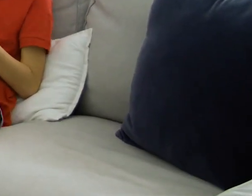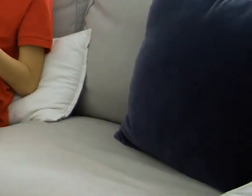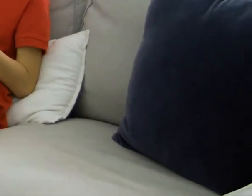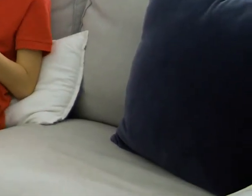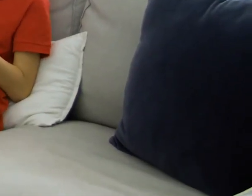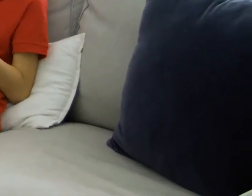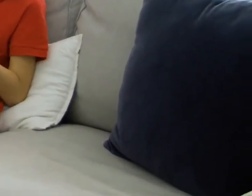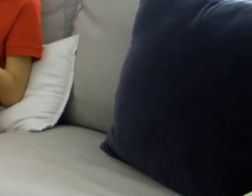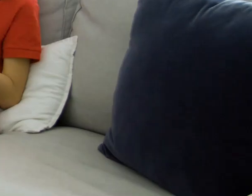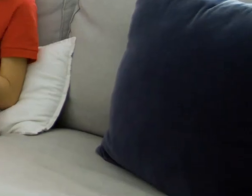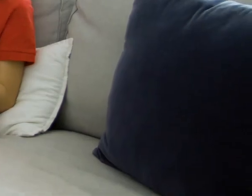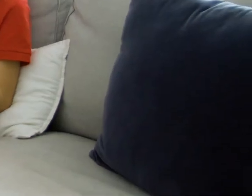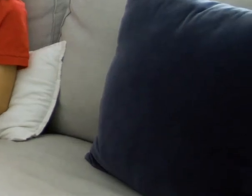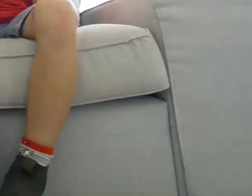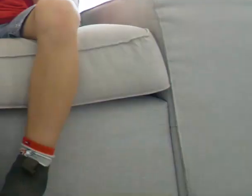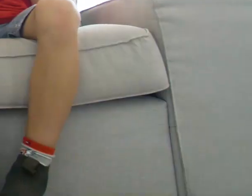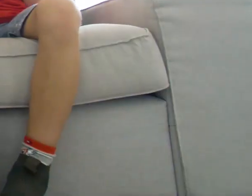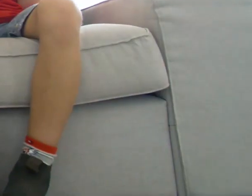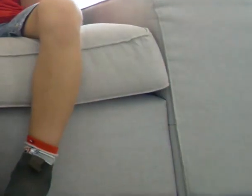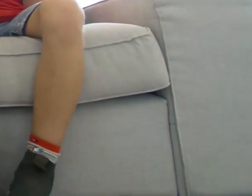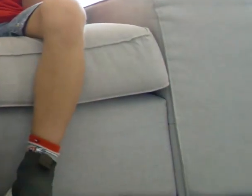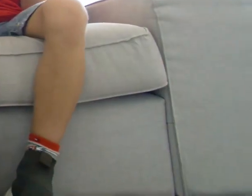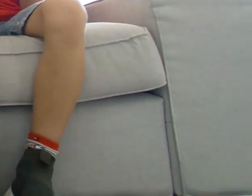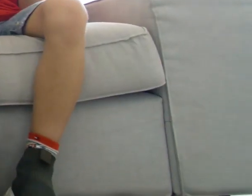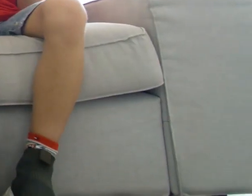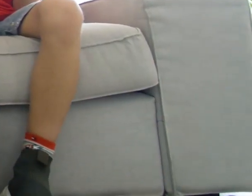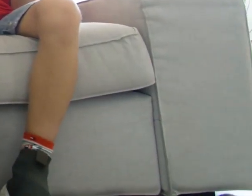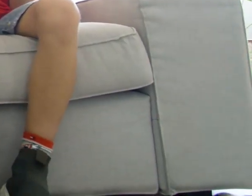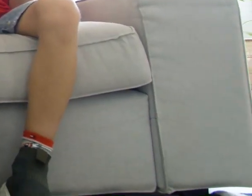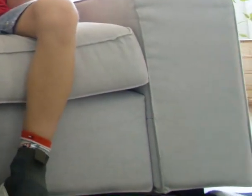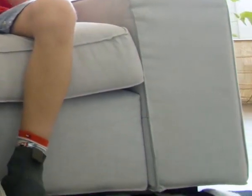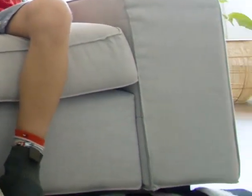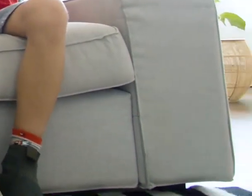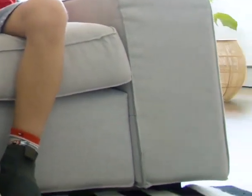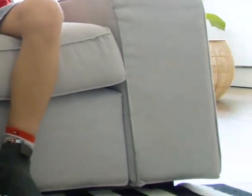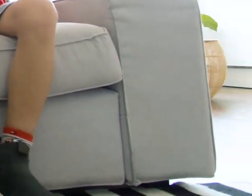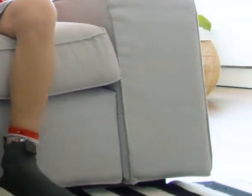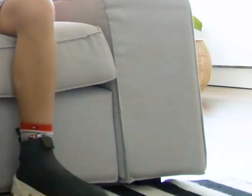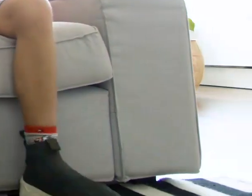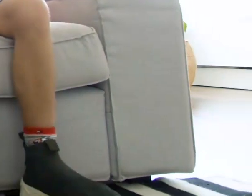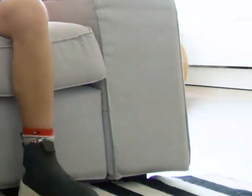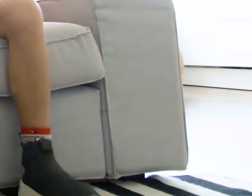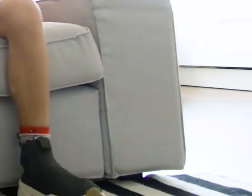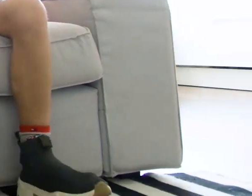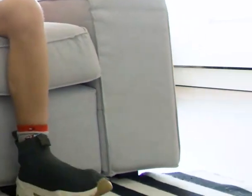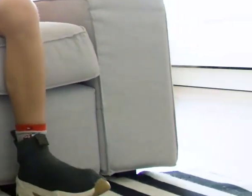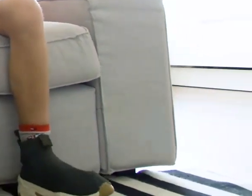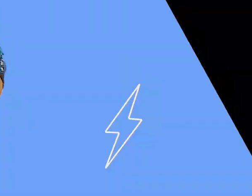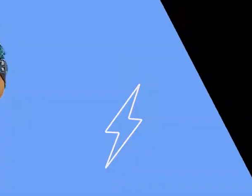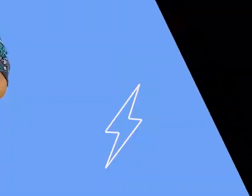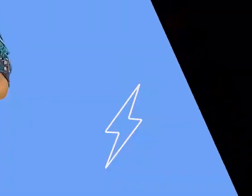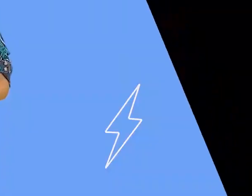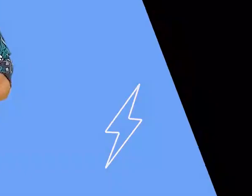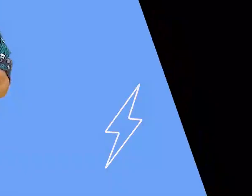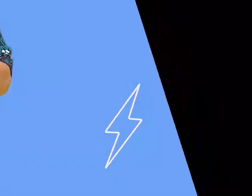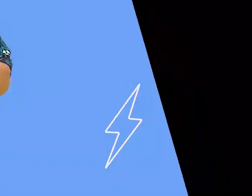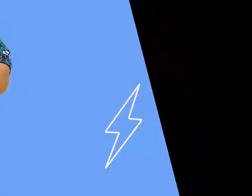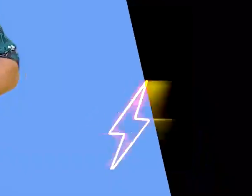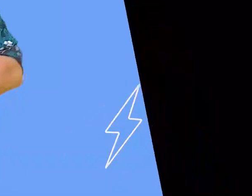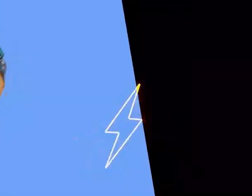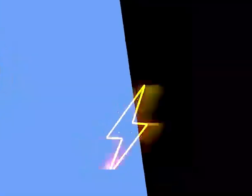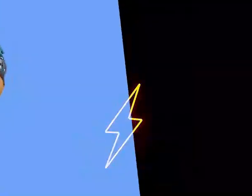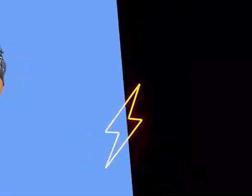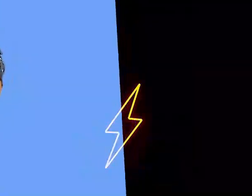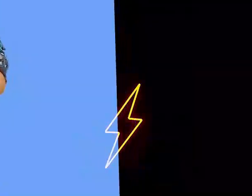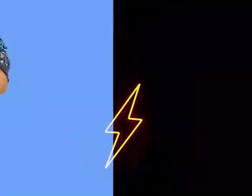o jogo possibilita trabalhar na disciplina, a honestidade, a colaboração e o companheirismo, pontos importantes para